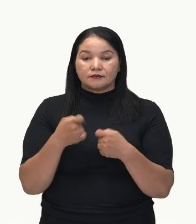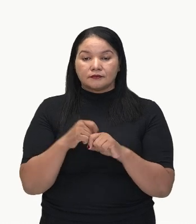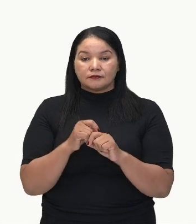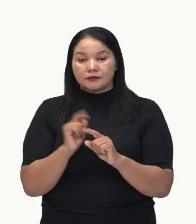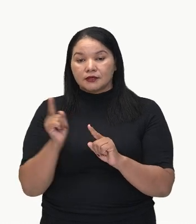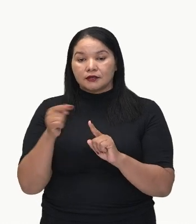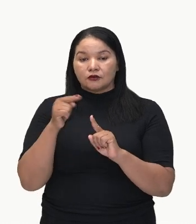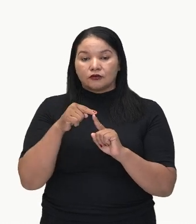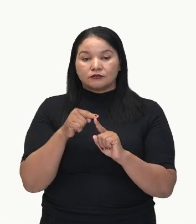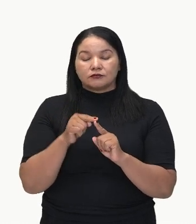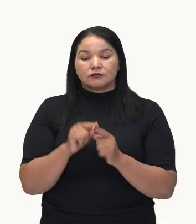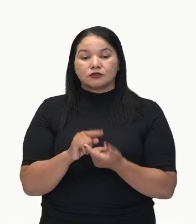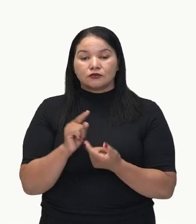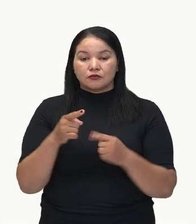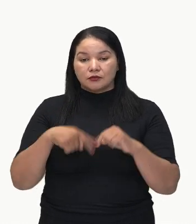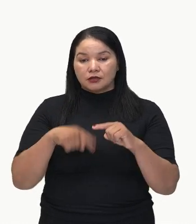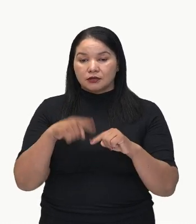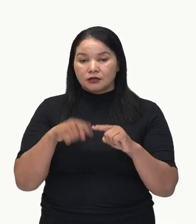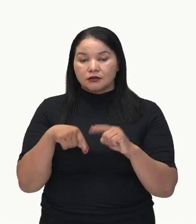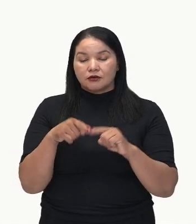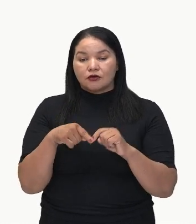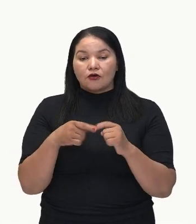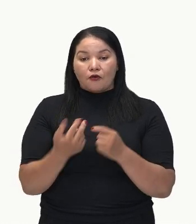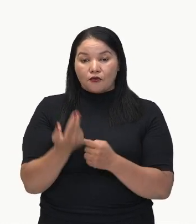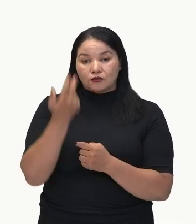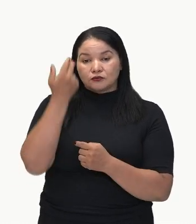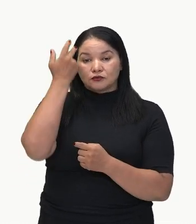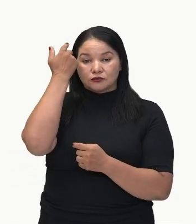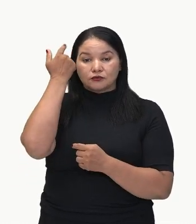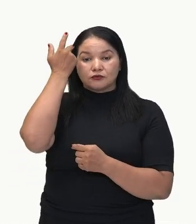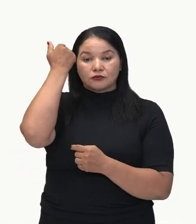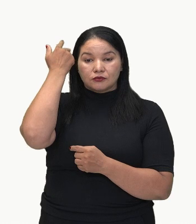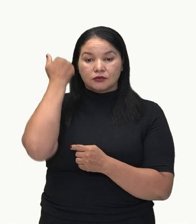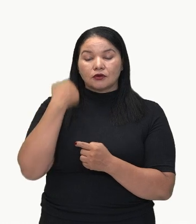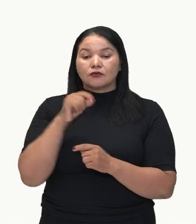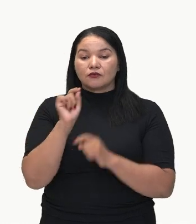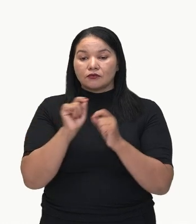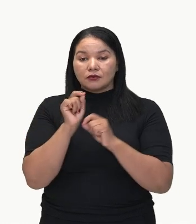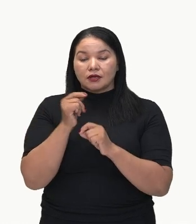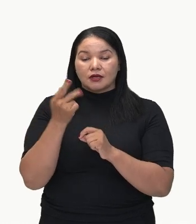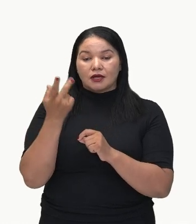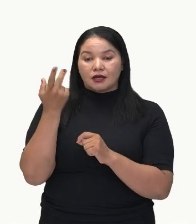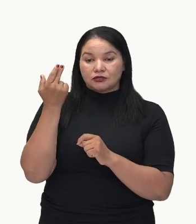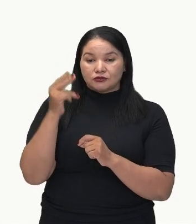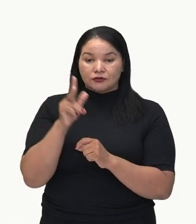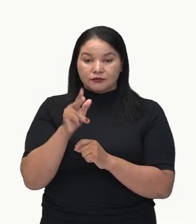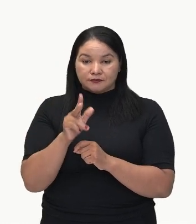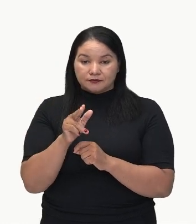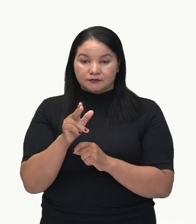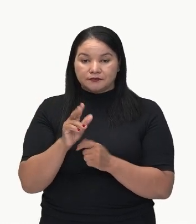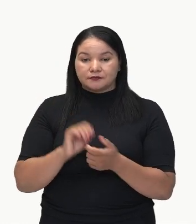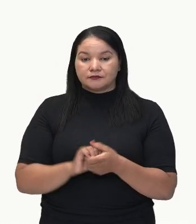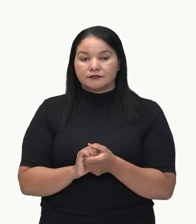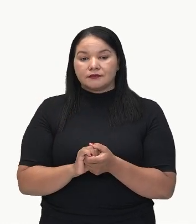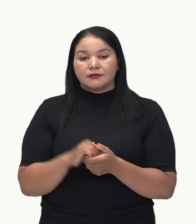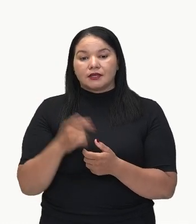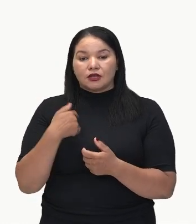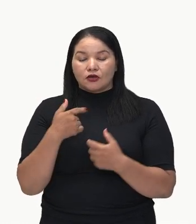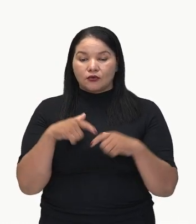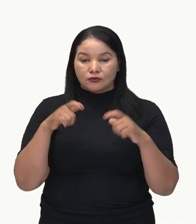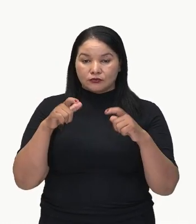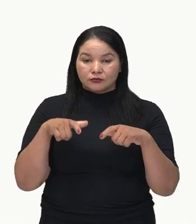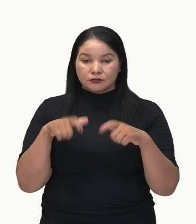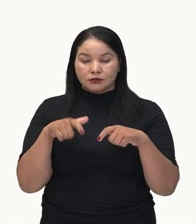Instrumento. Cortou o cabelo com... Olha o instrumento. A tesoura. Vou ficar em casa.